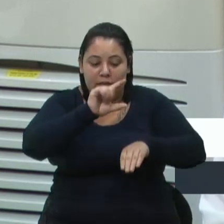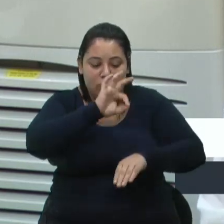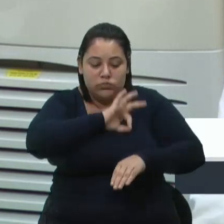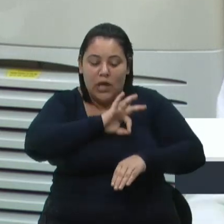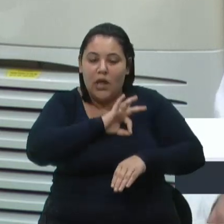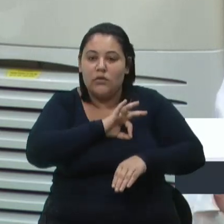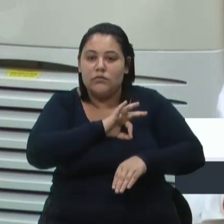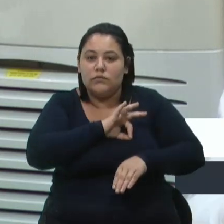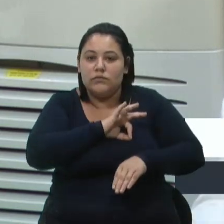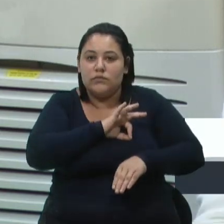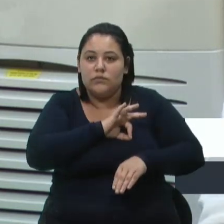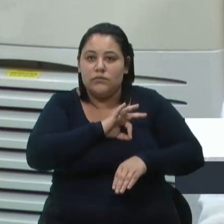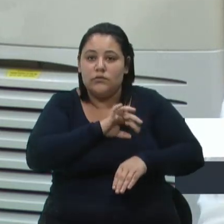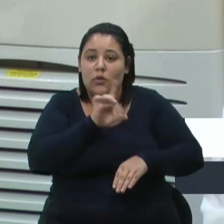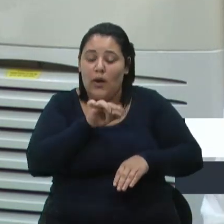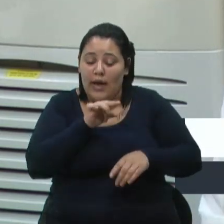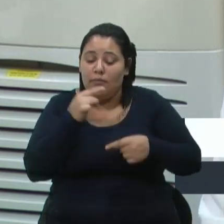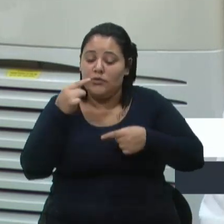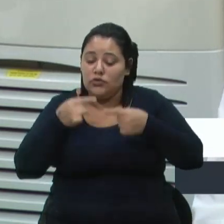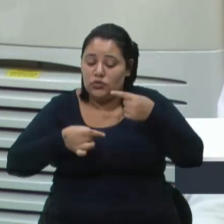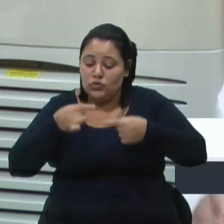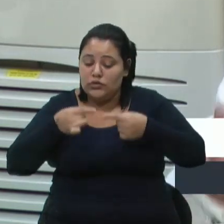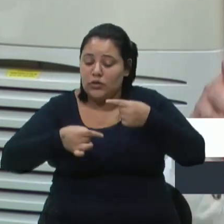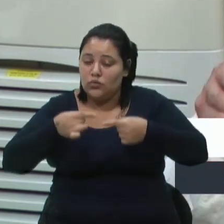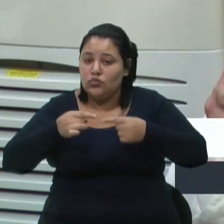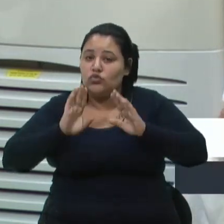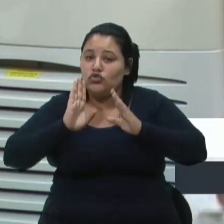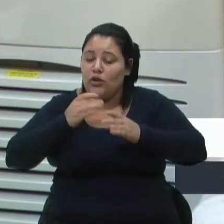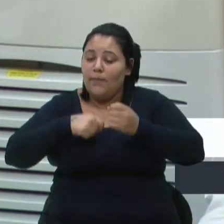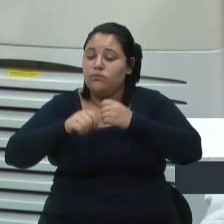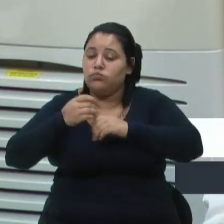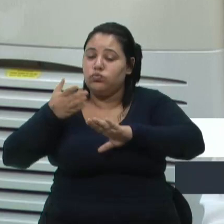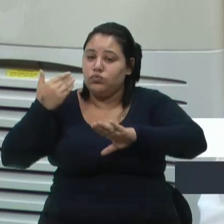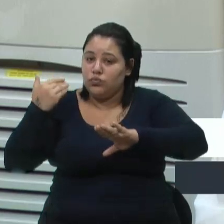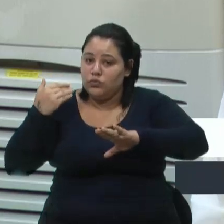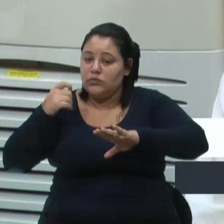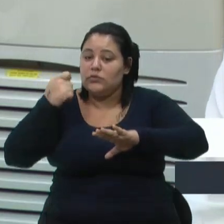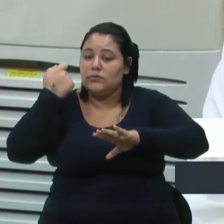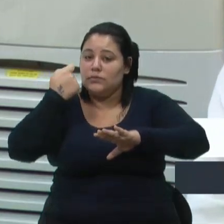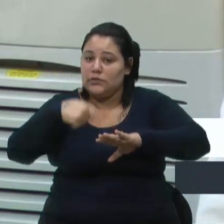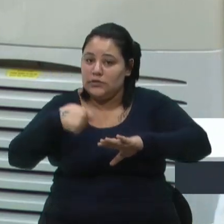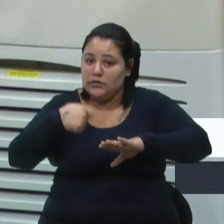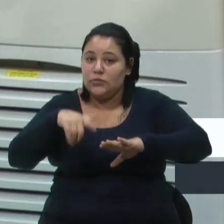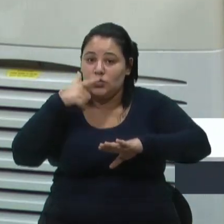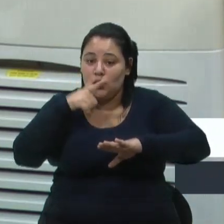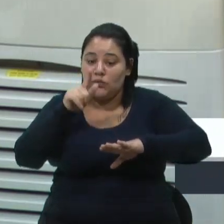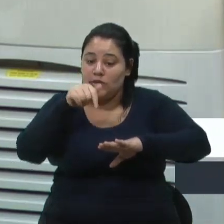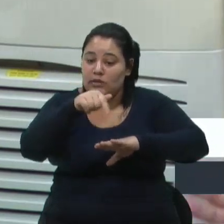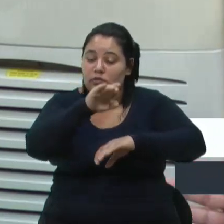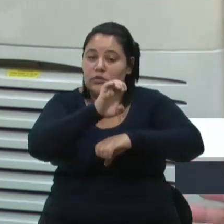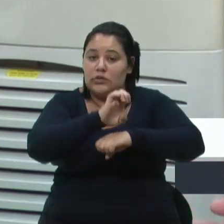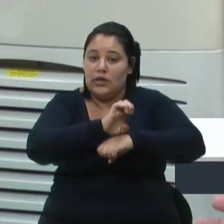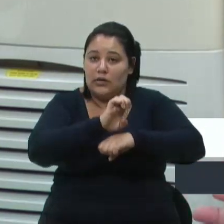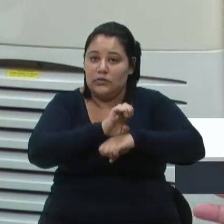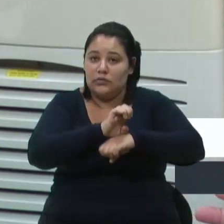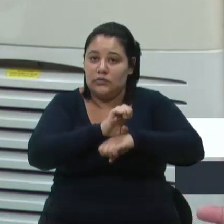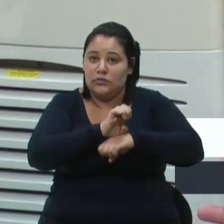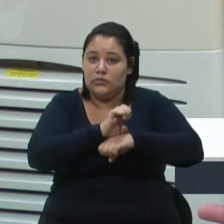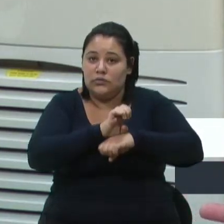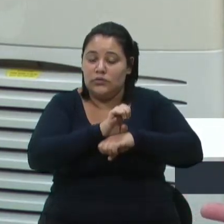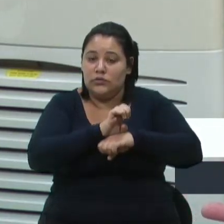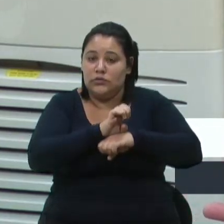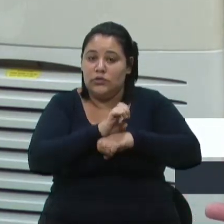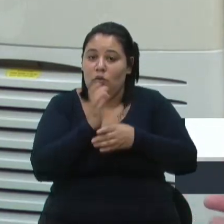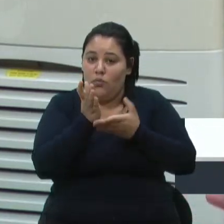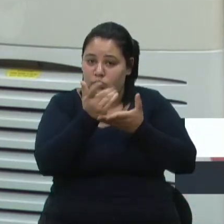Então, é uma discussão antiga que nós precisamos vencer no Estado do Rio Grande do Sul, e um dado, colegas